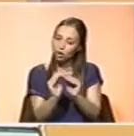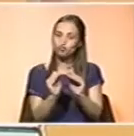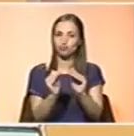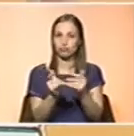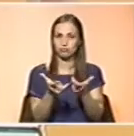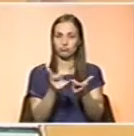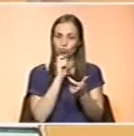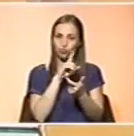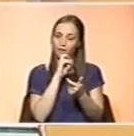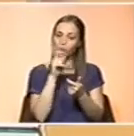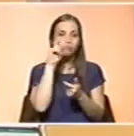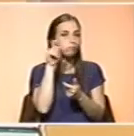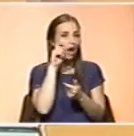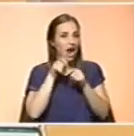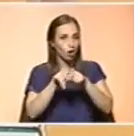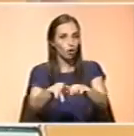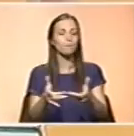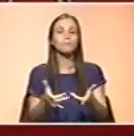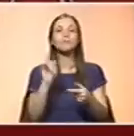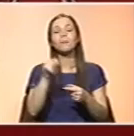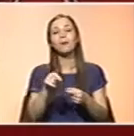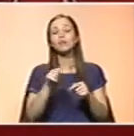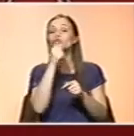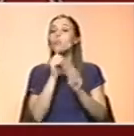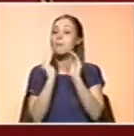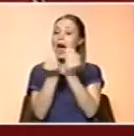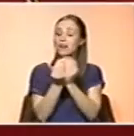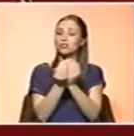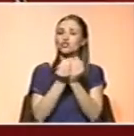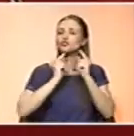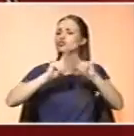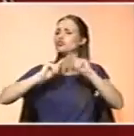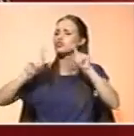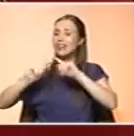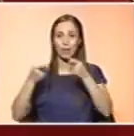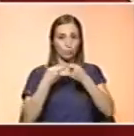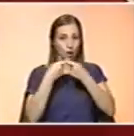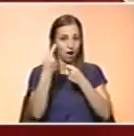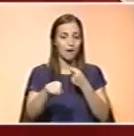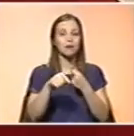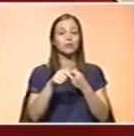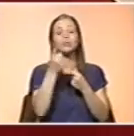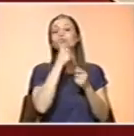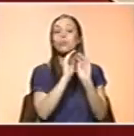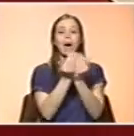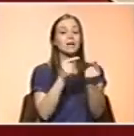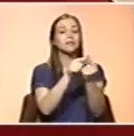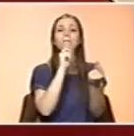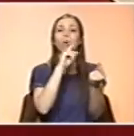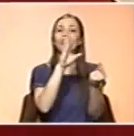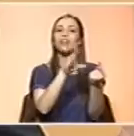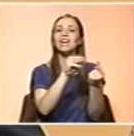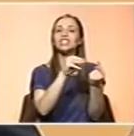E, portanto, o mesmo tomate, como nós sabemos, há várias variedades de tomateiro. E o tomate A pode ter 10 microgramas por grama,